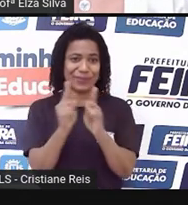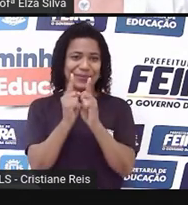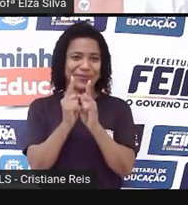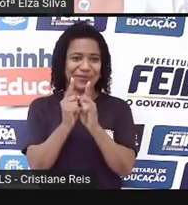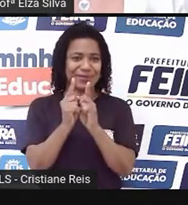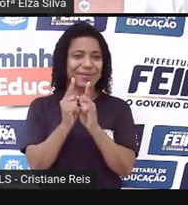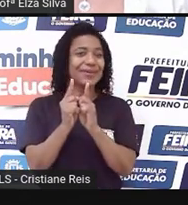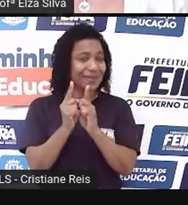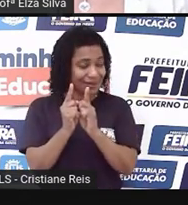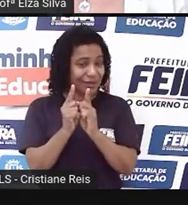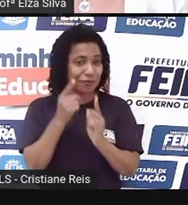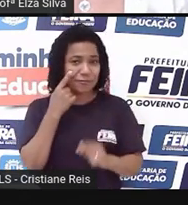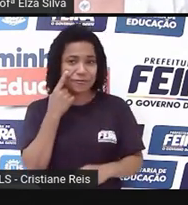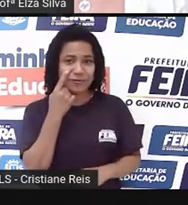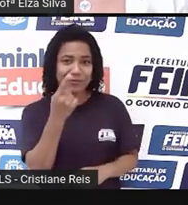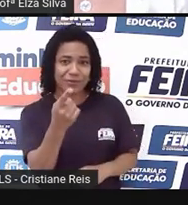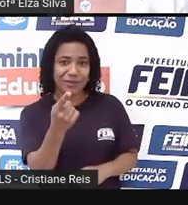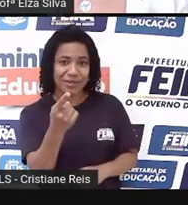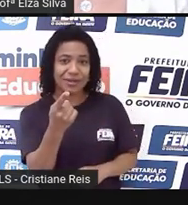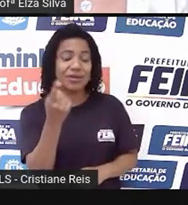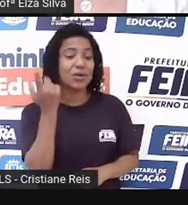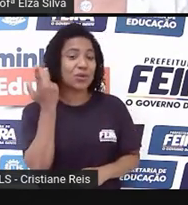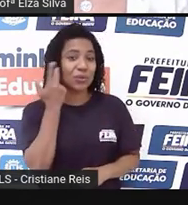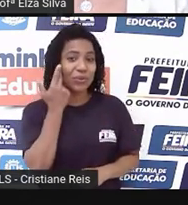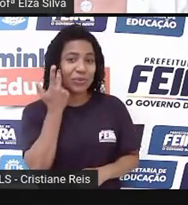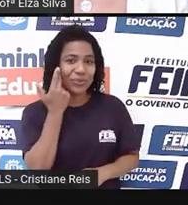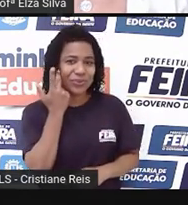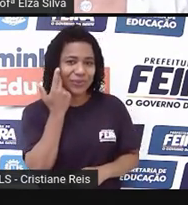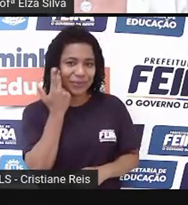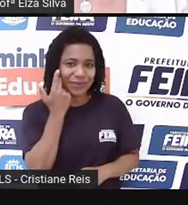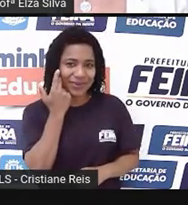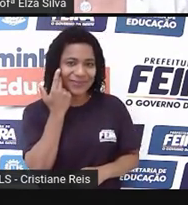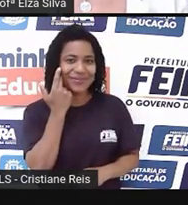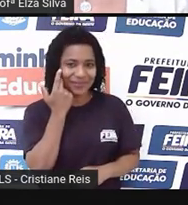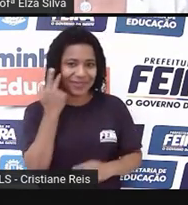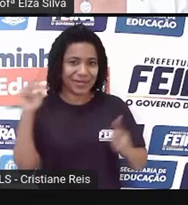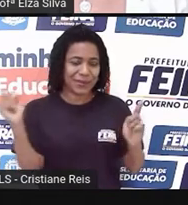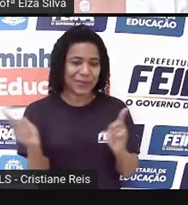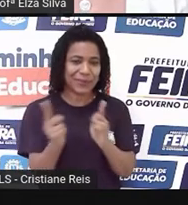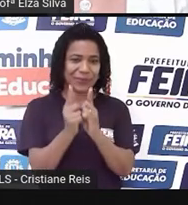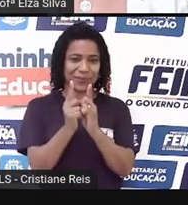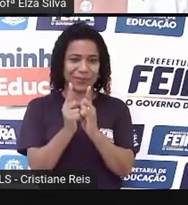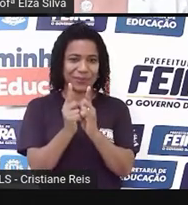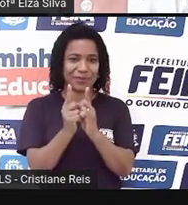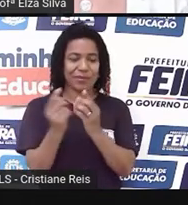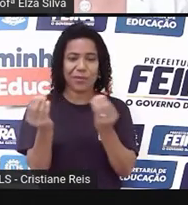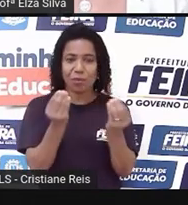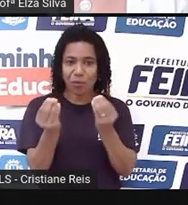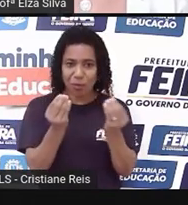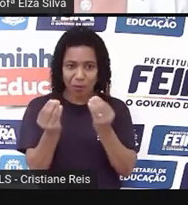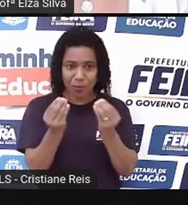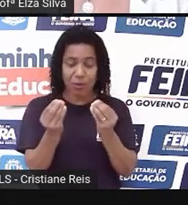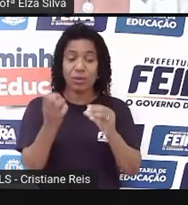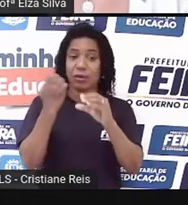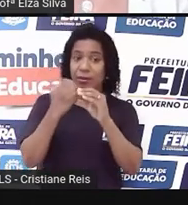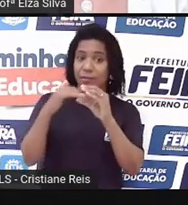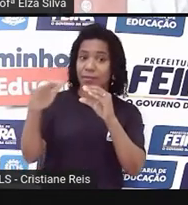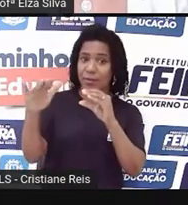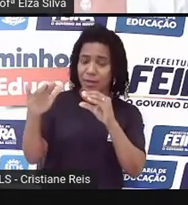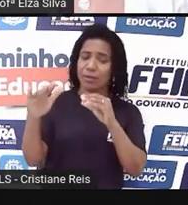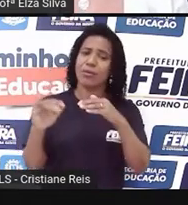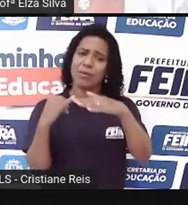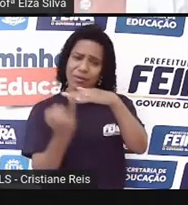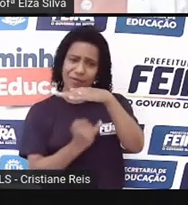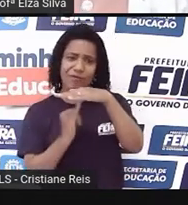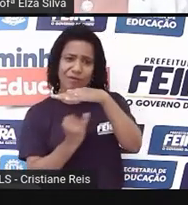normal, I am, e aqui a forma contrata. Então, geralmente, em meios informais, a